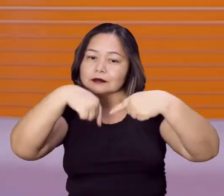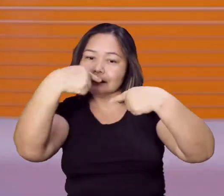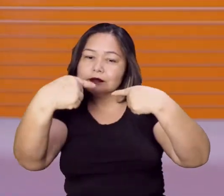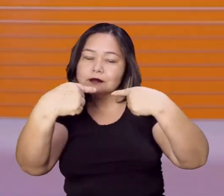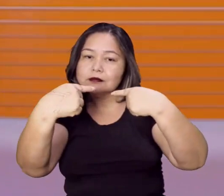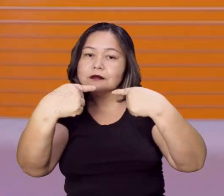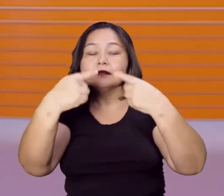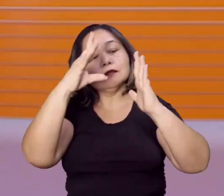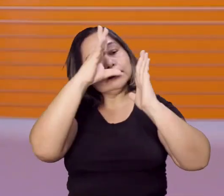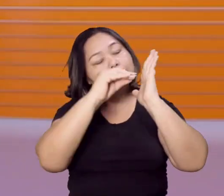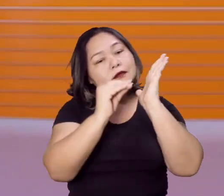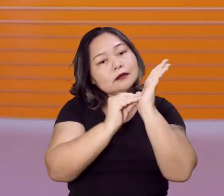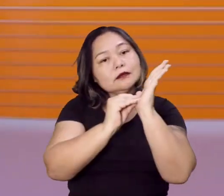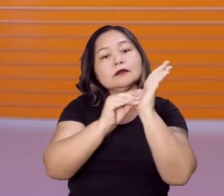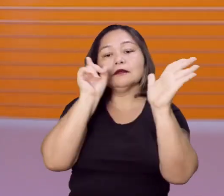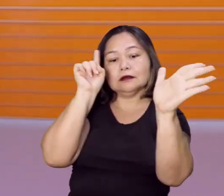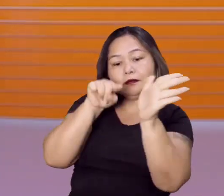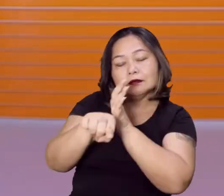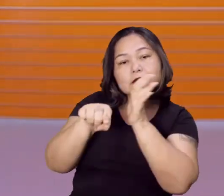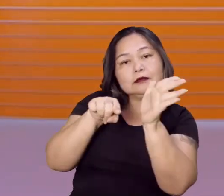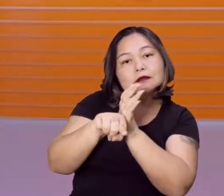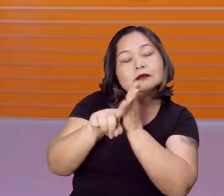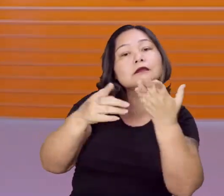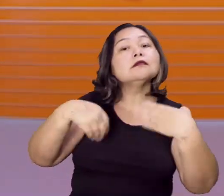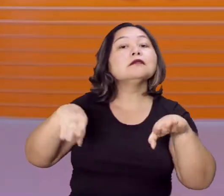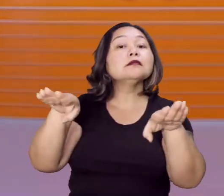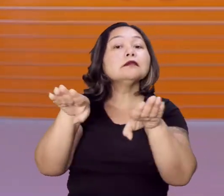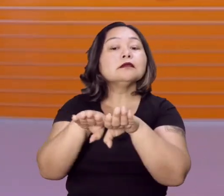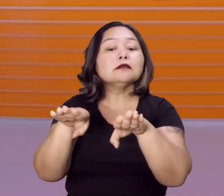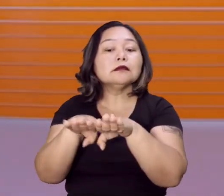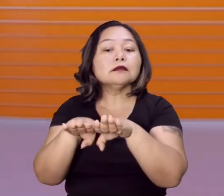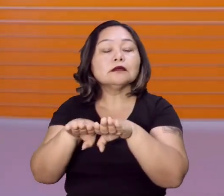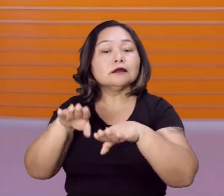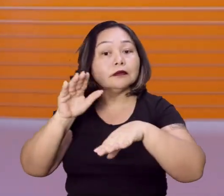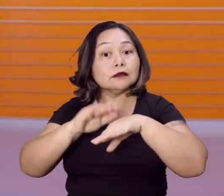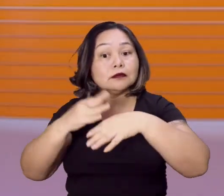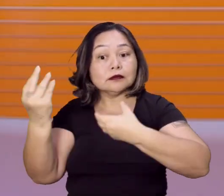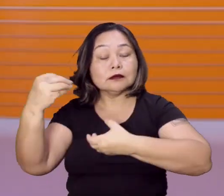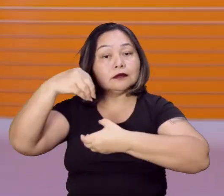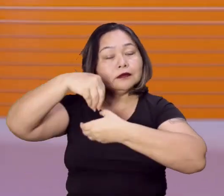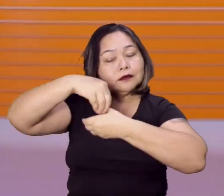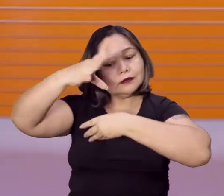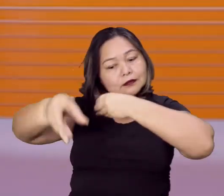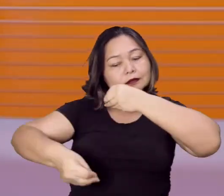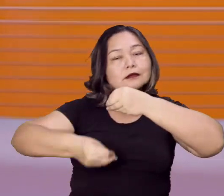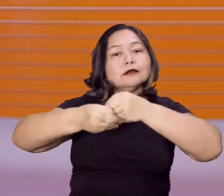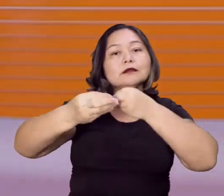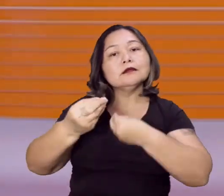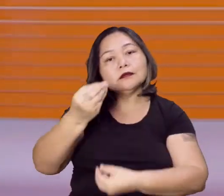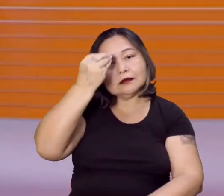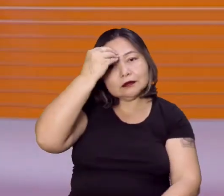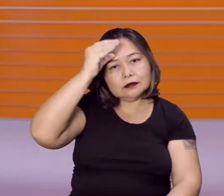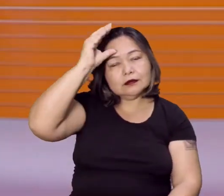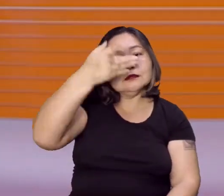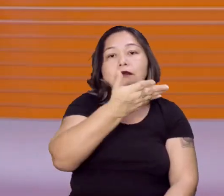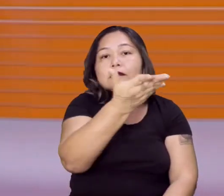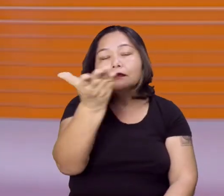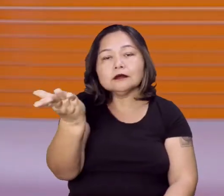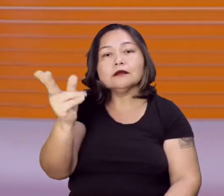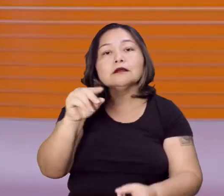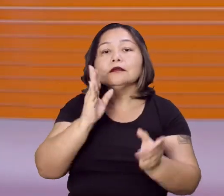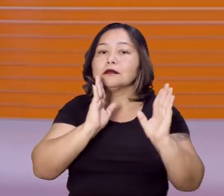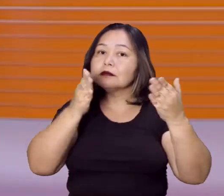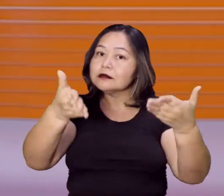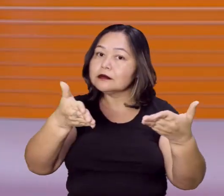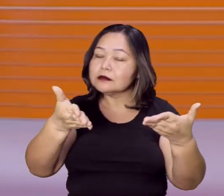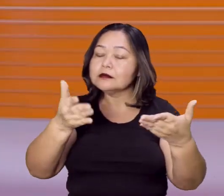esses conteúdos, sobre as questões e também algo a mais que a gente possa acrescentar no conhecimento de vocês sobre esse assunto.